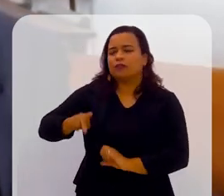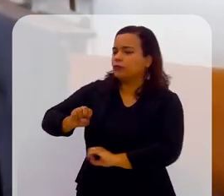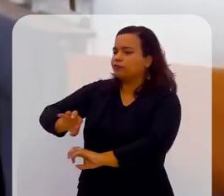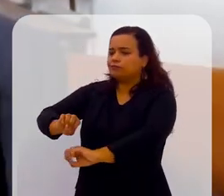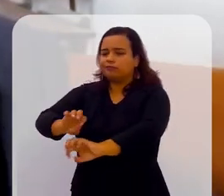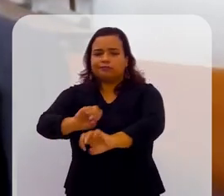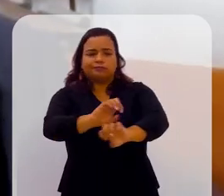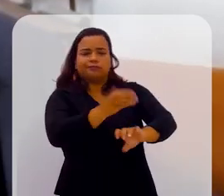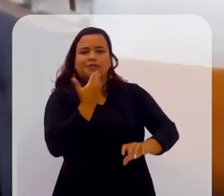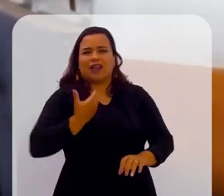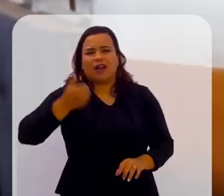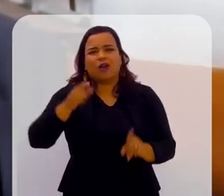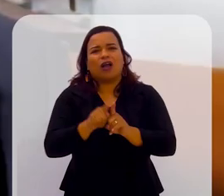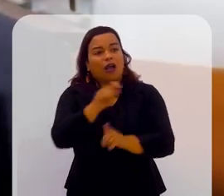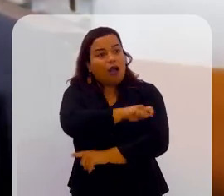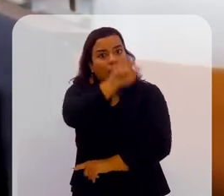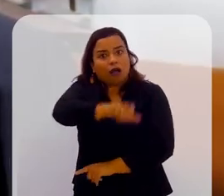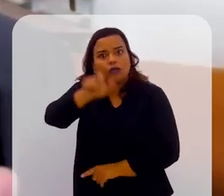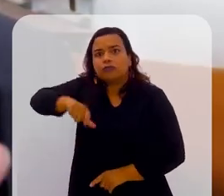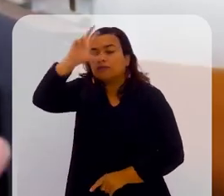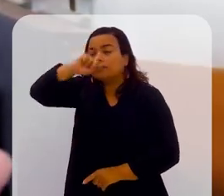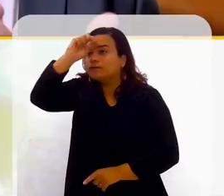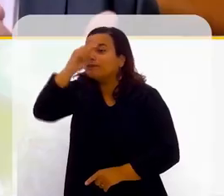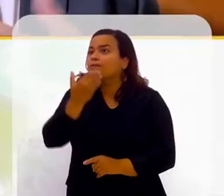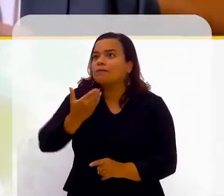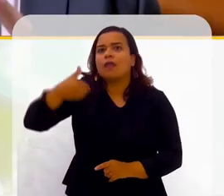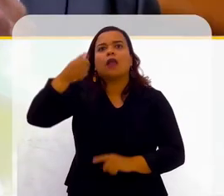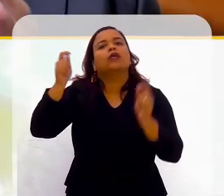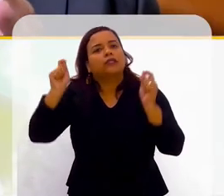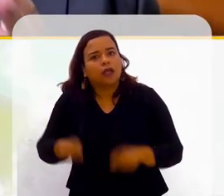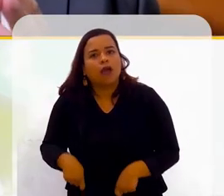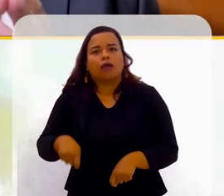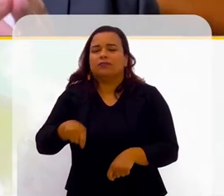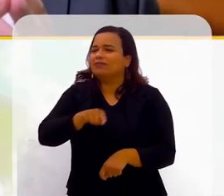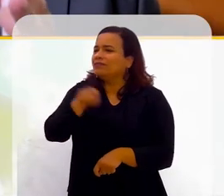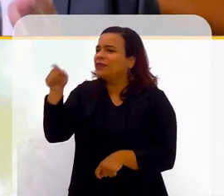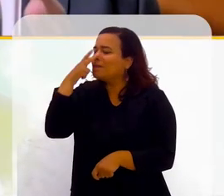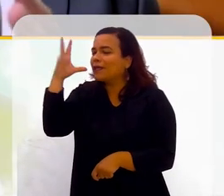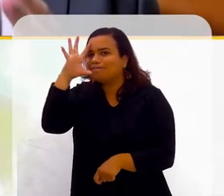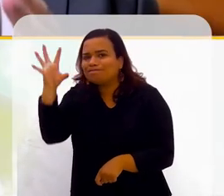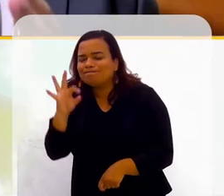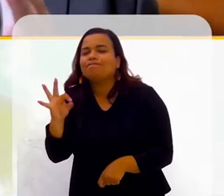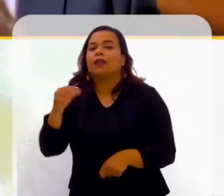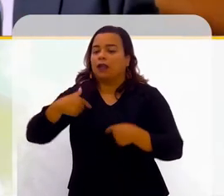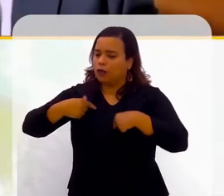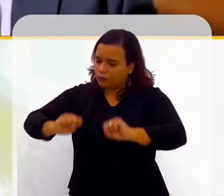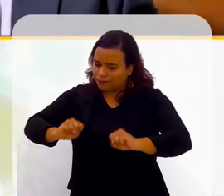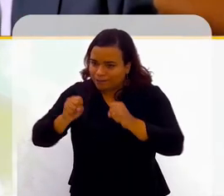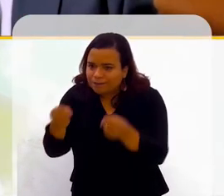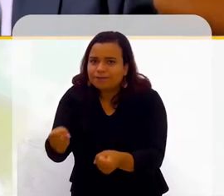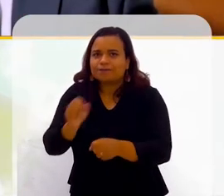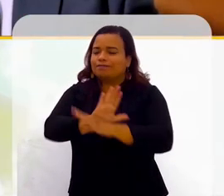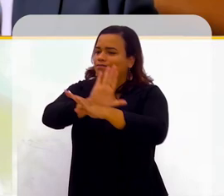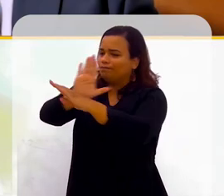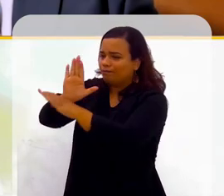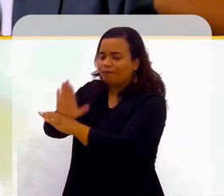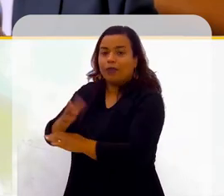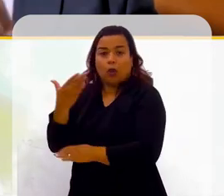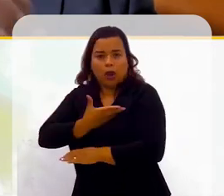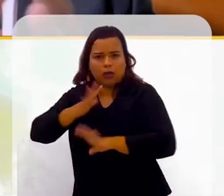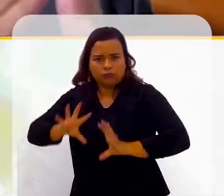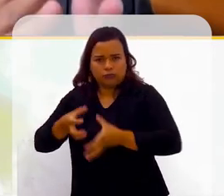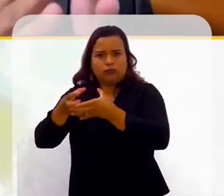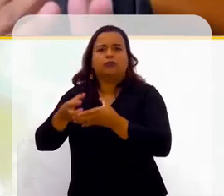professor a ensinar e que ajuda o aluno a aprender mais e melhor. Então, eu tive que me associar não só com colegas da área de